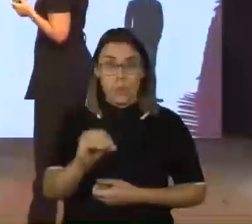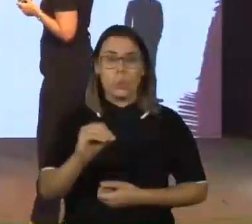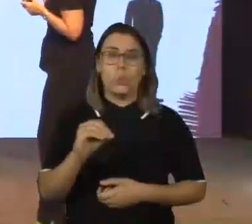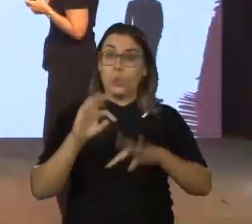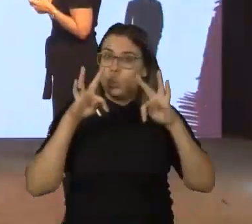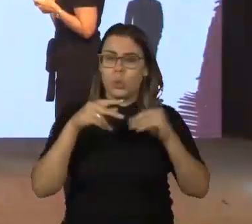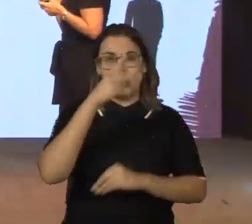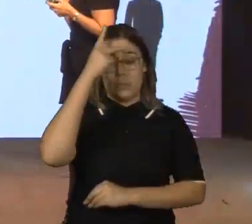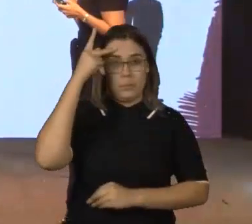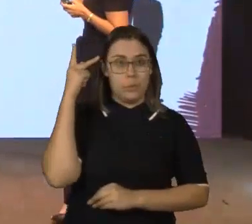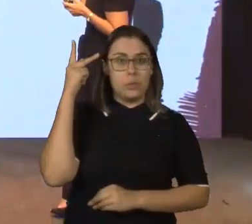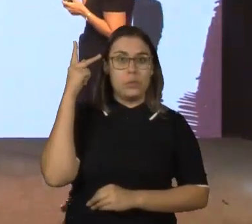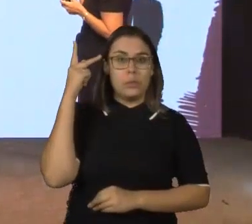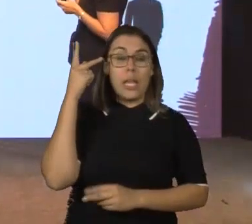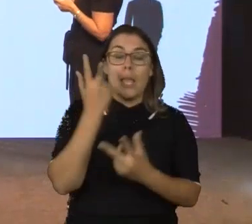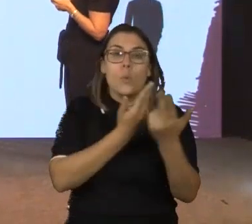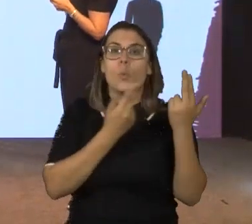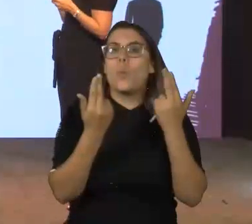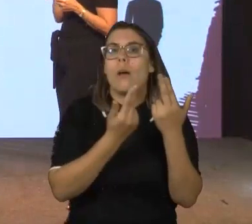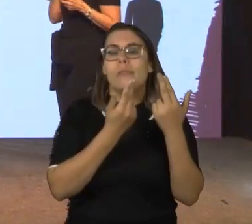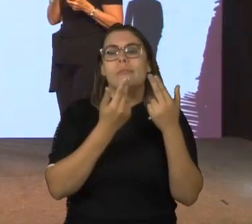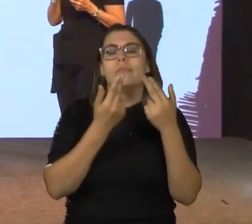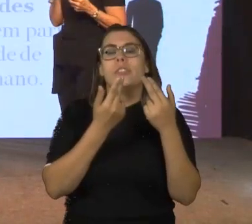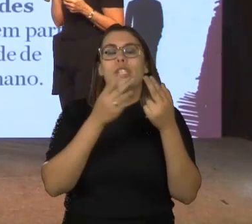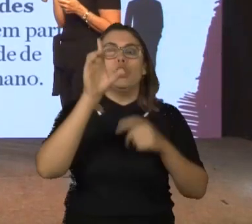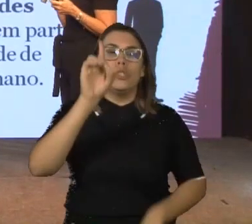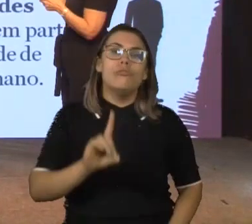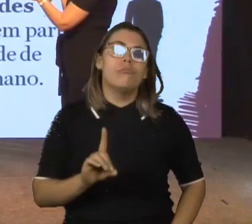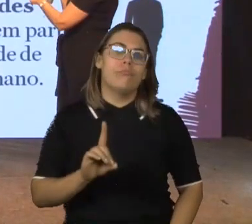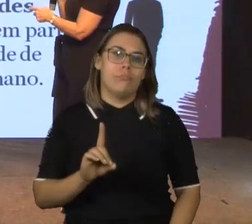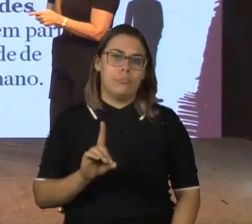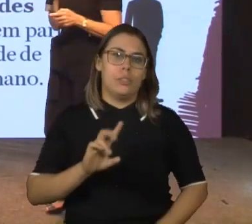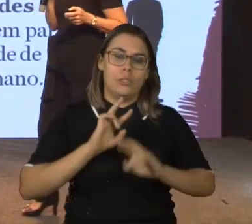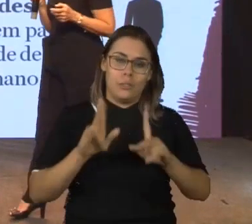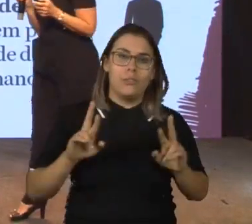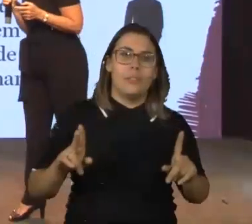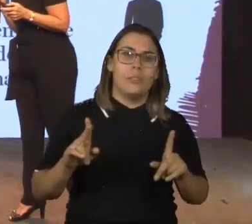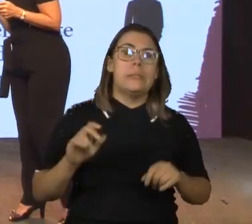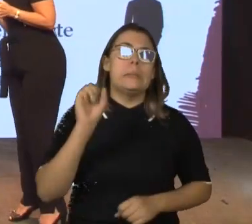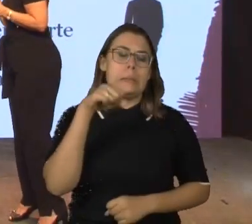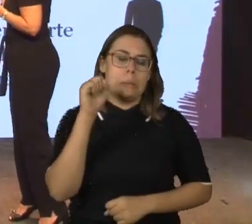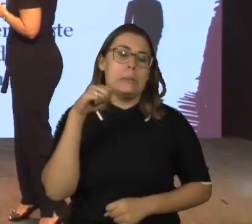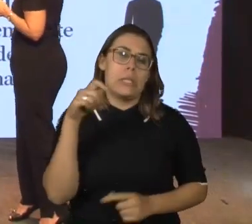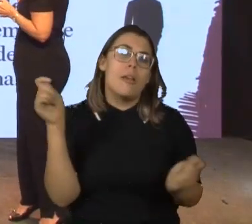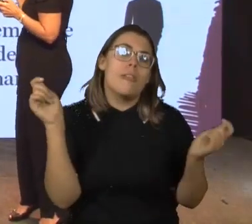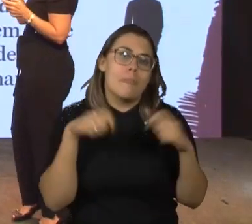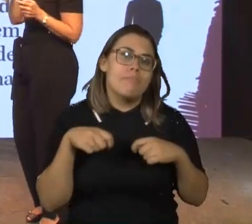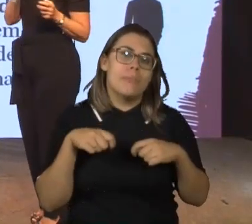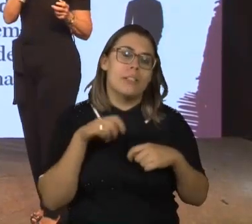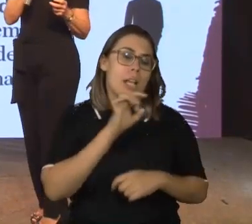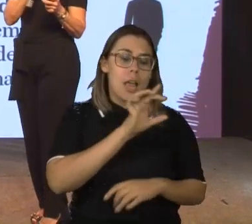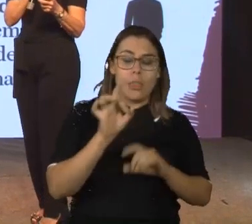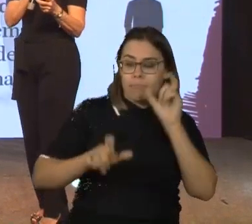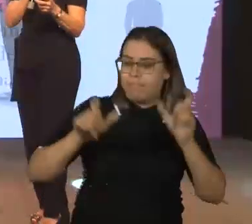Todas as pessoas com T21 são iguais, não têm direito às suas próprias diferenças. Sim, possuem, sim, diferenças. Cada um é